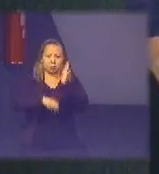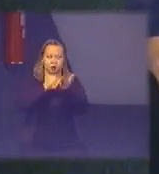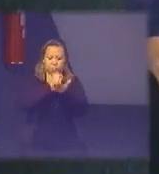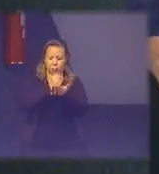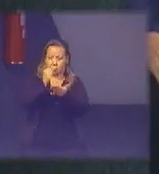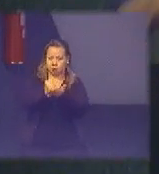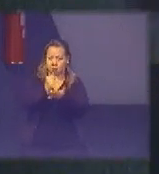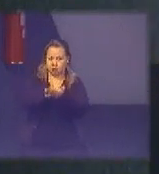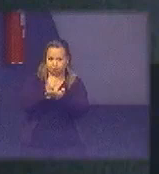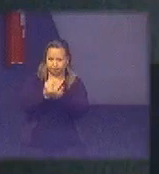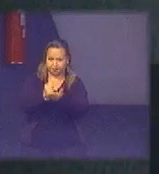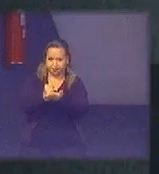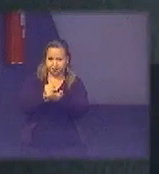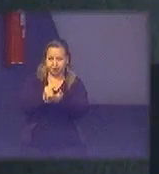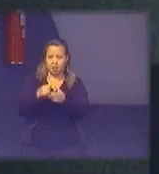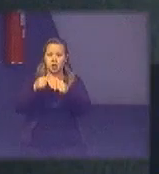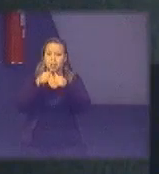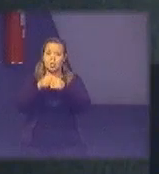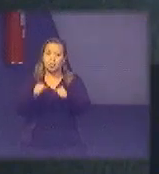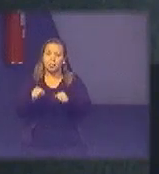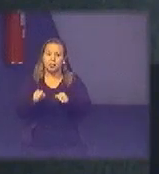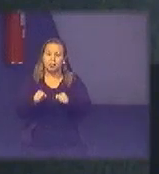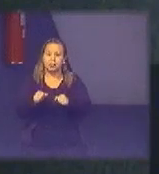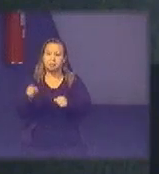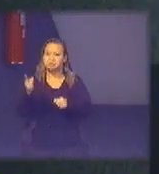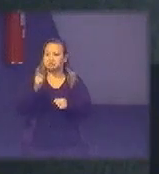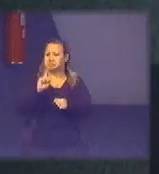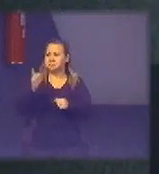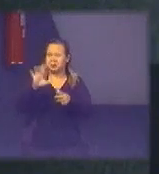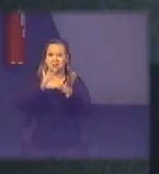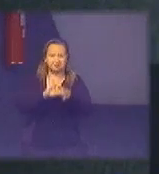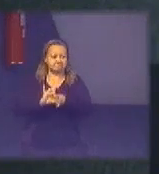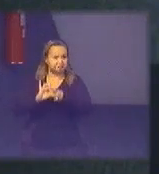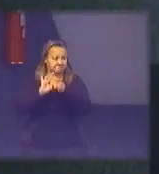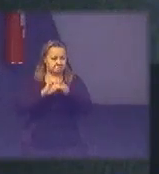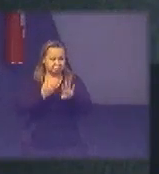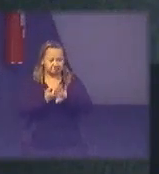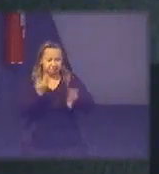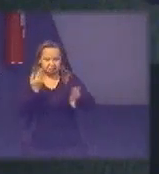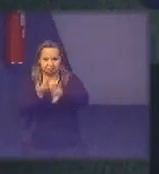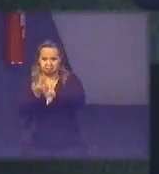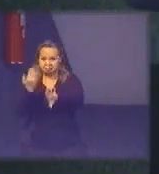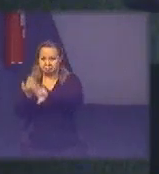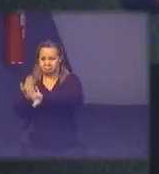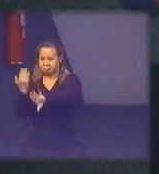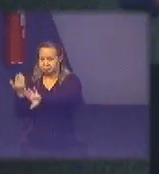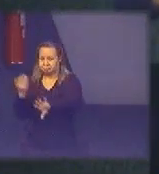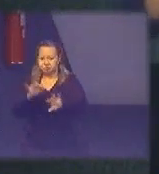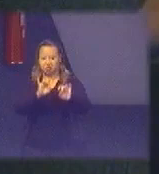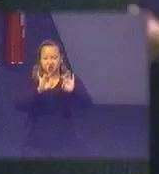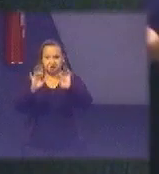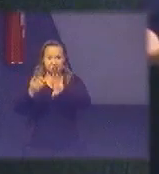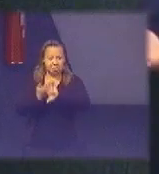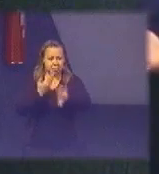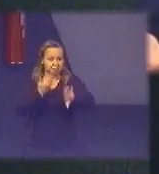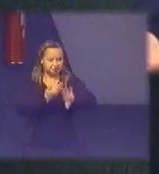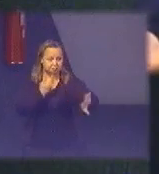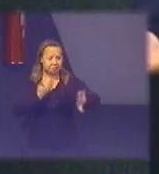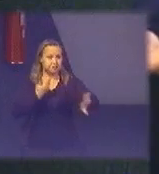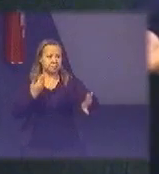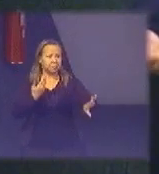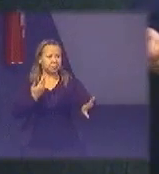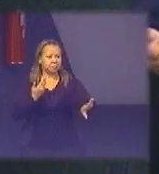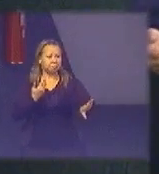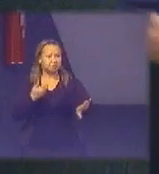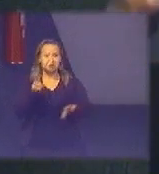inovação que estão não se conversando um cada um no seu feudo e consumindo esforços